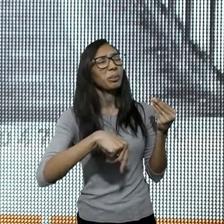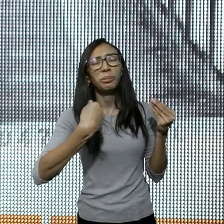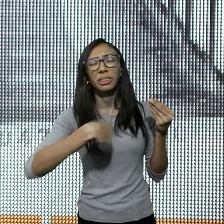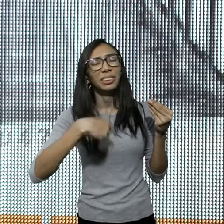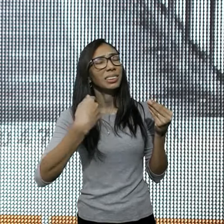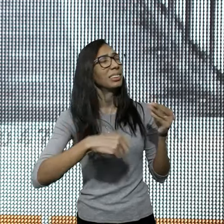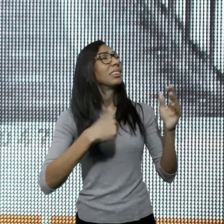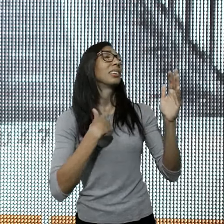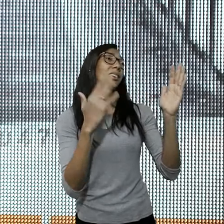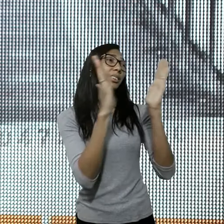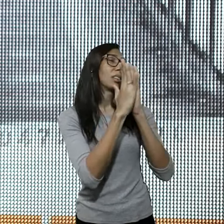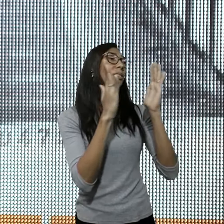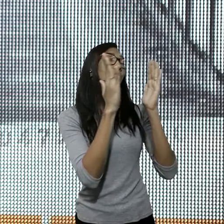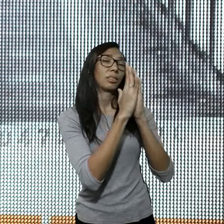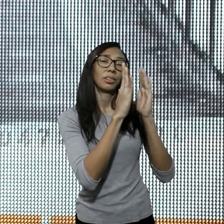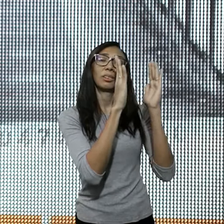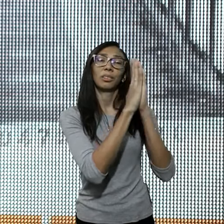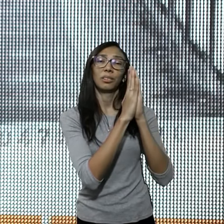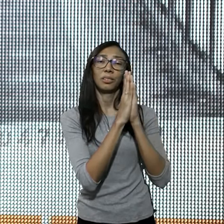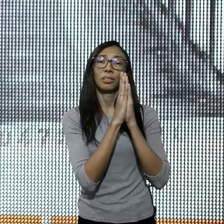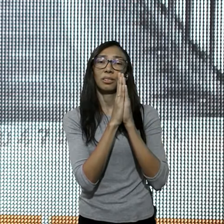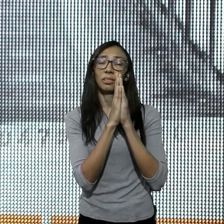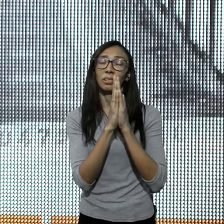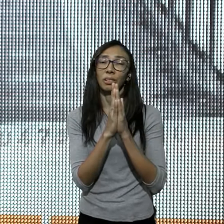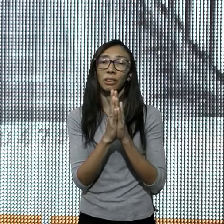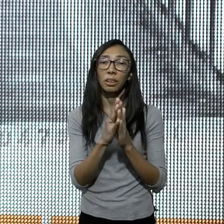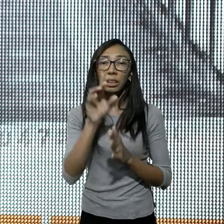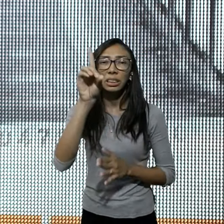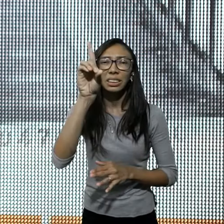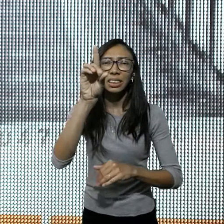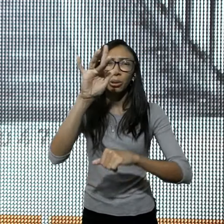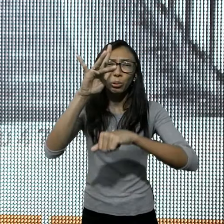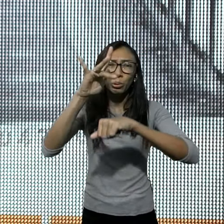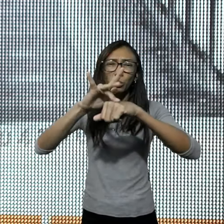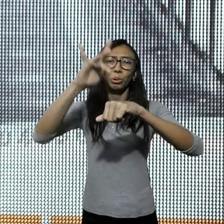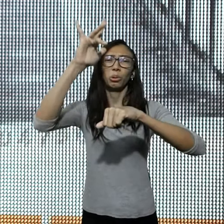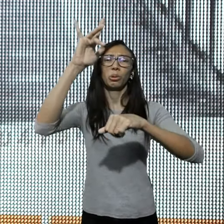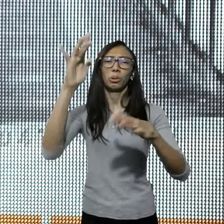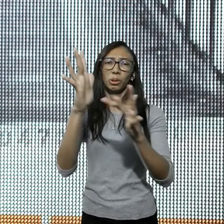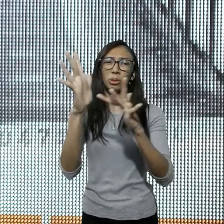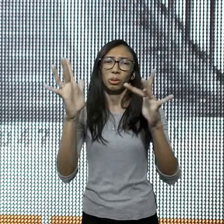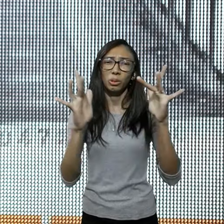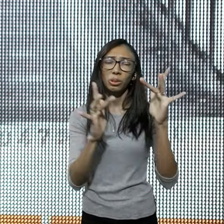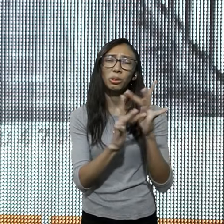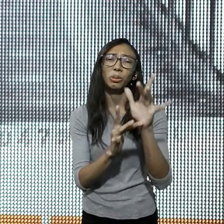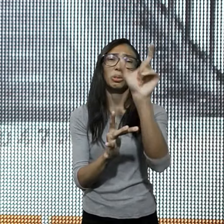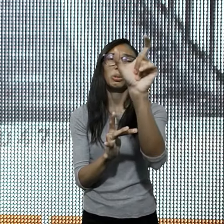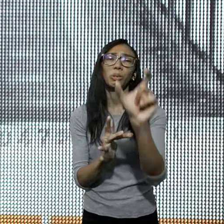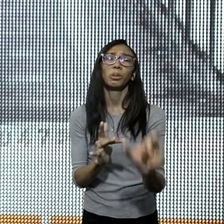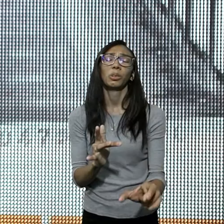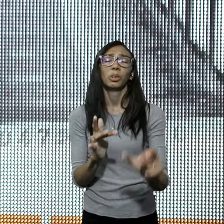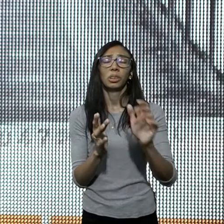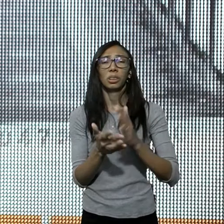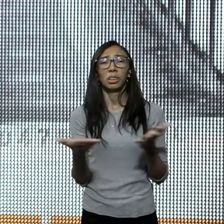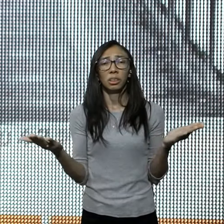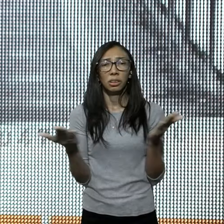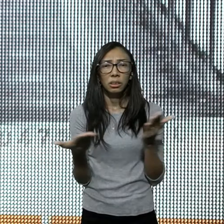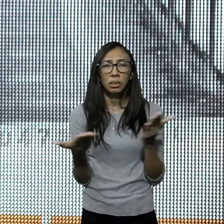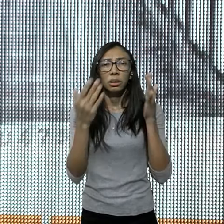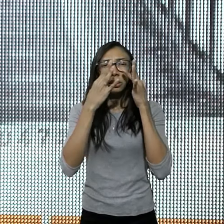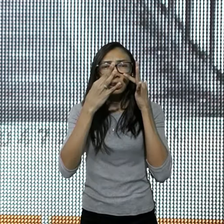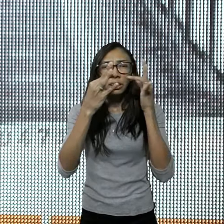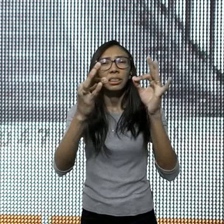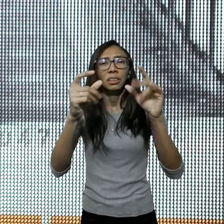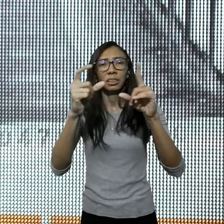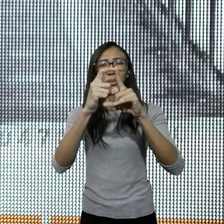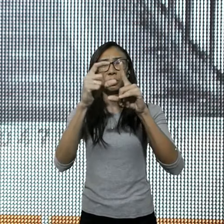eu oro, para que você, seja incendiado, de amor, por Jesus, e que aí, onde você está, agora, ouvindo essa